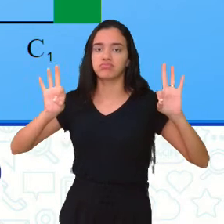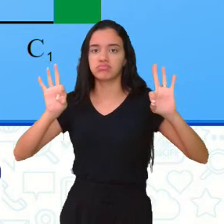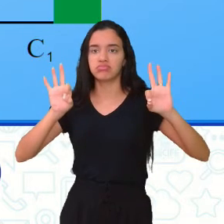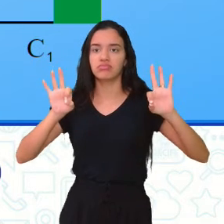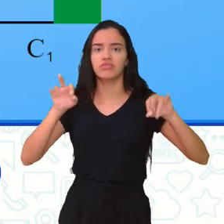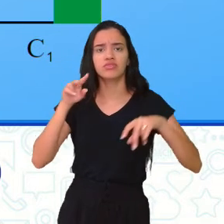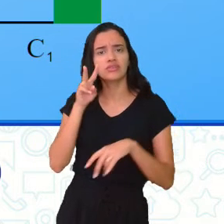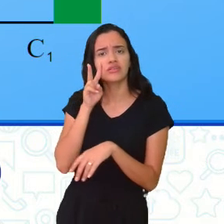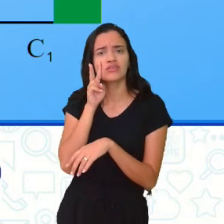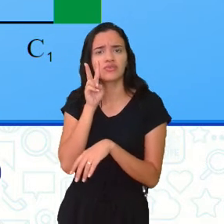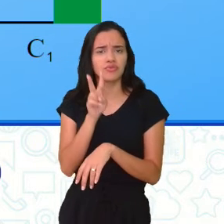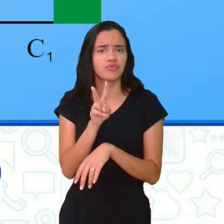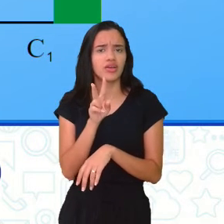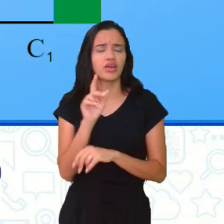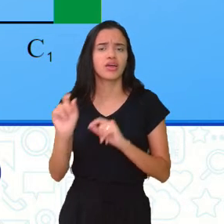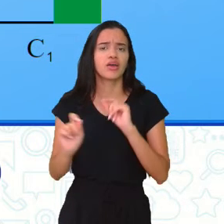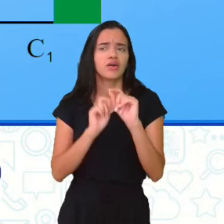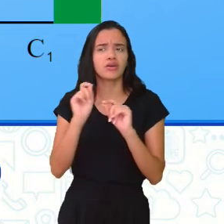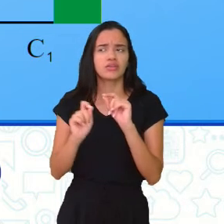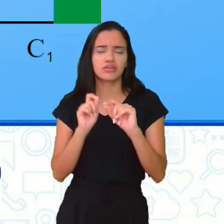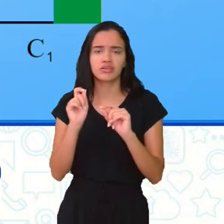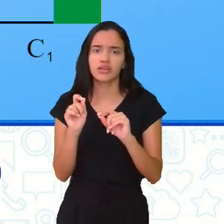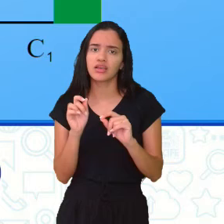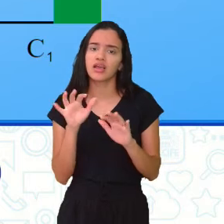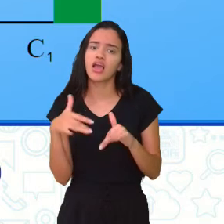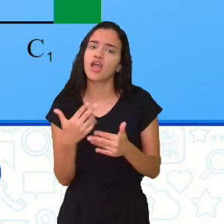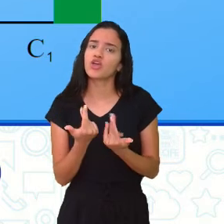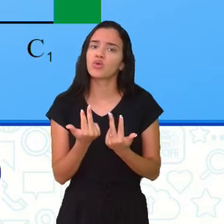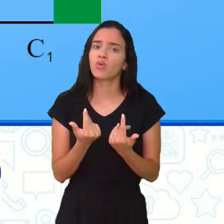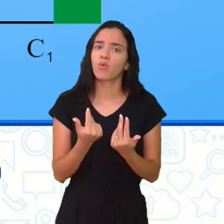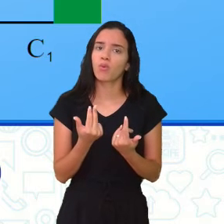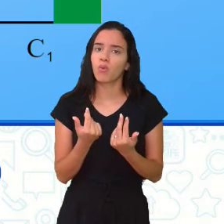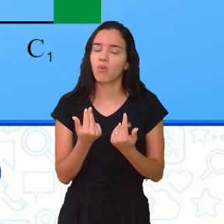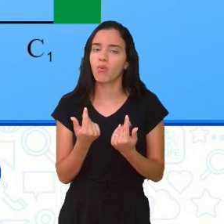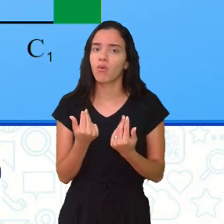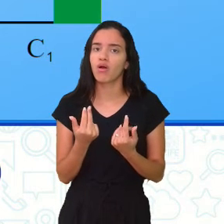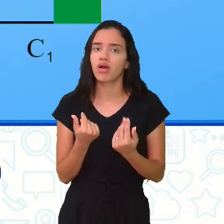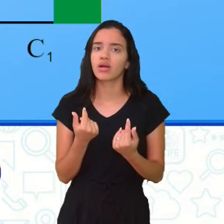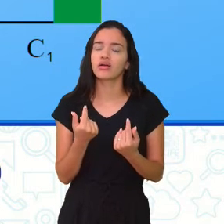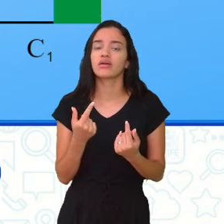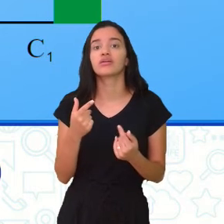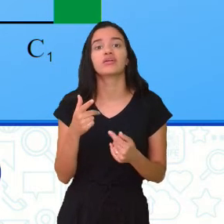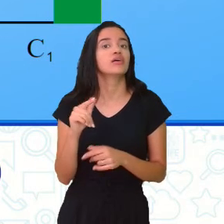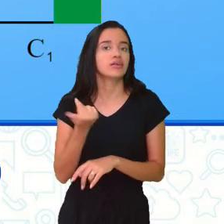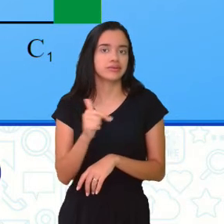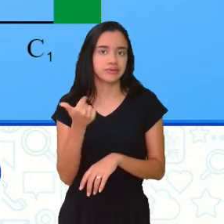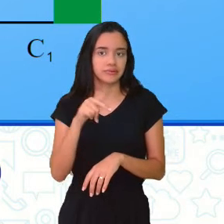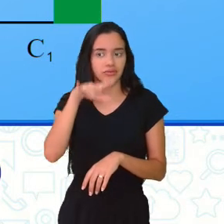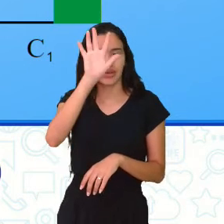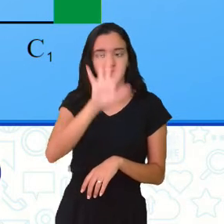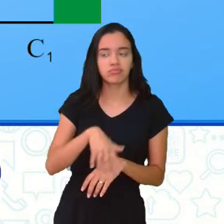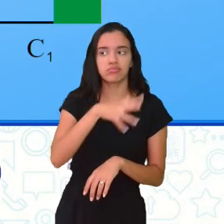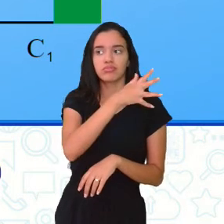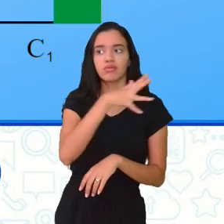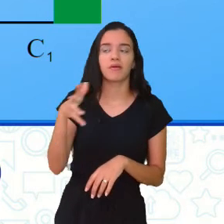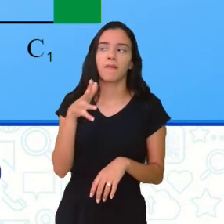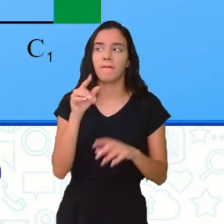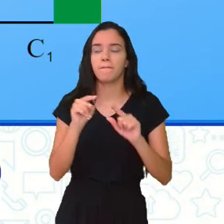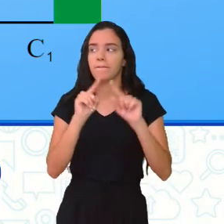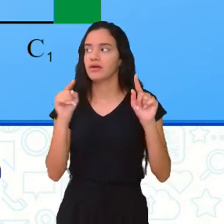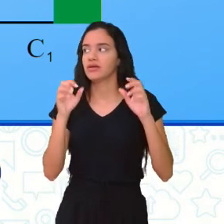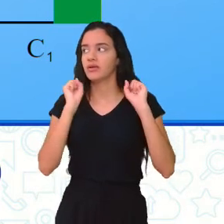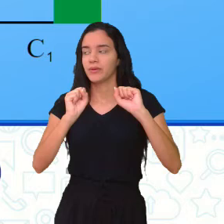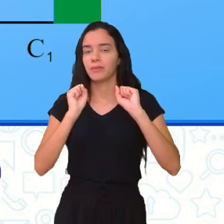iriam ver que é a mesma. Pode ser, no caso aí, não tem a malha quadriculada. Mas vocês podem usar